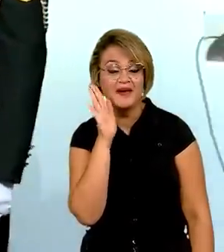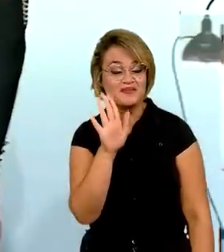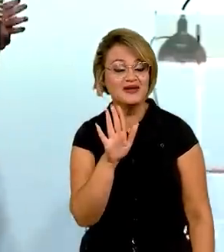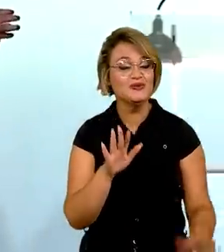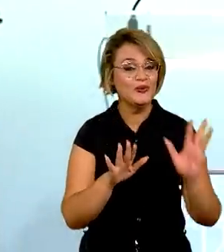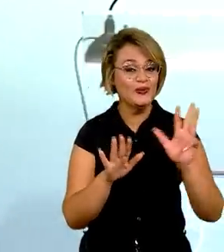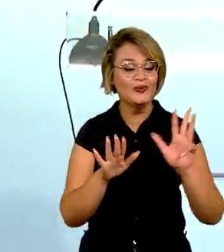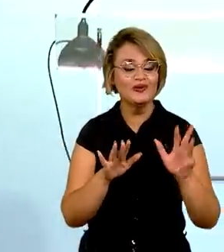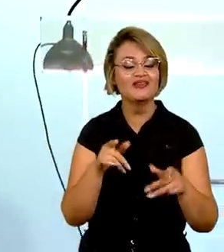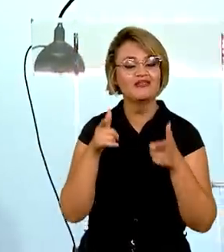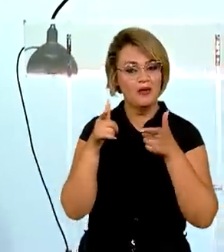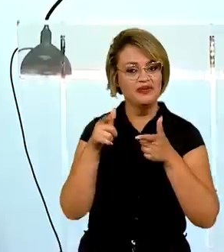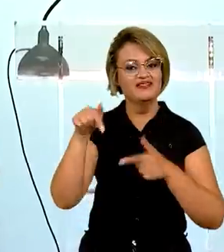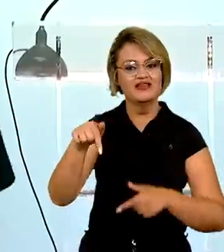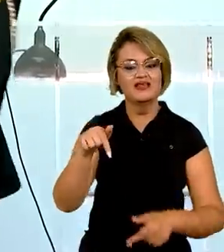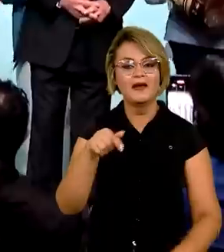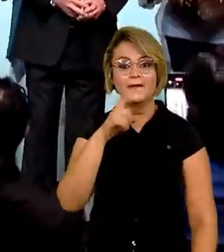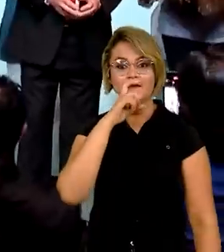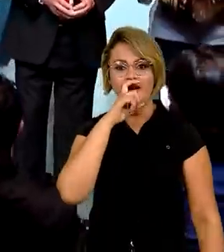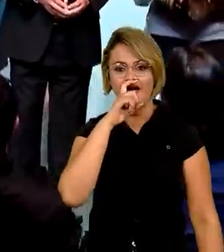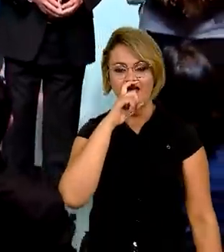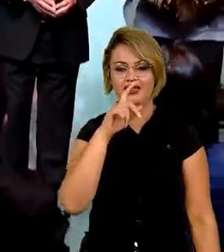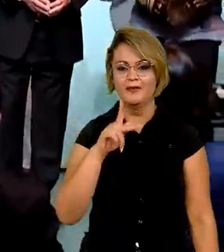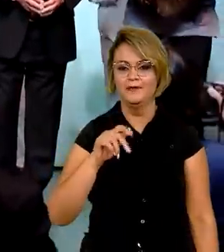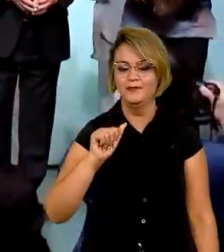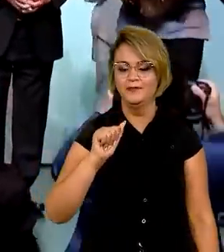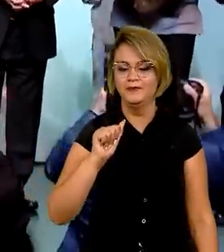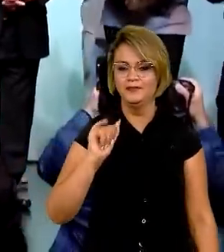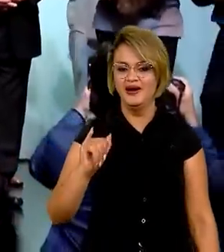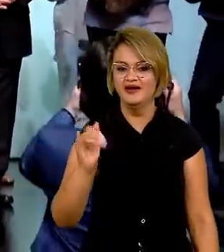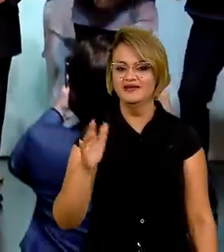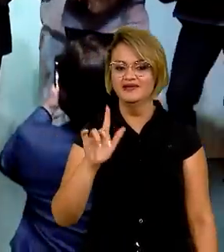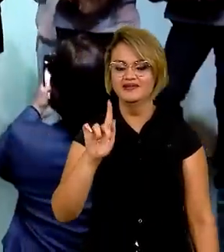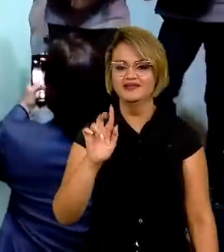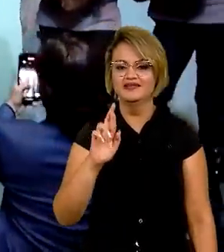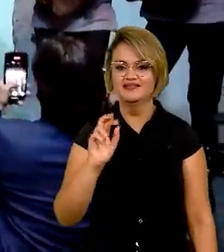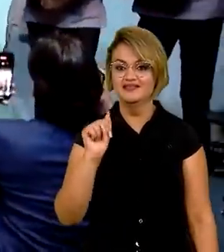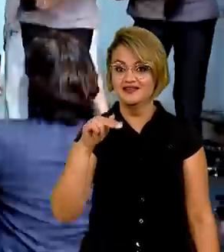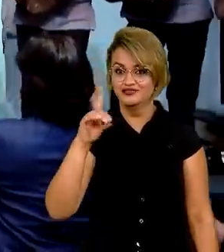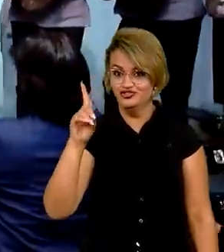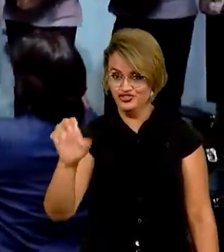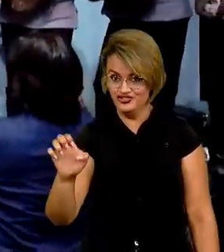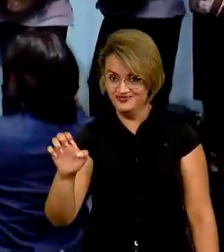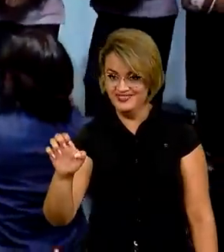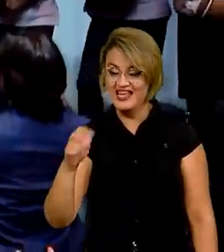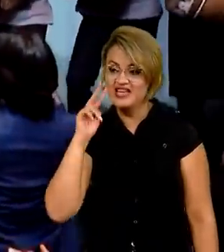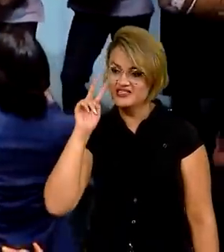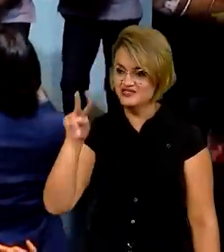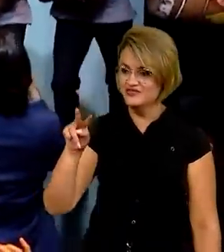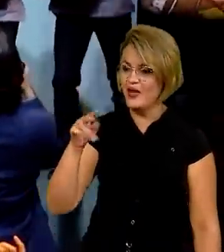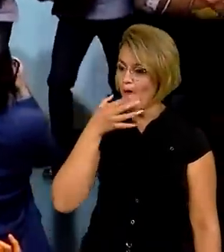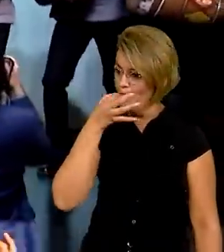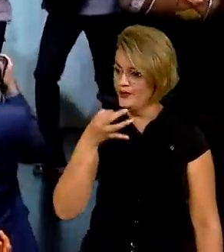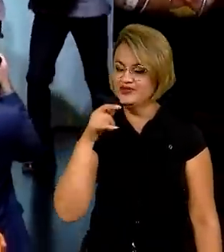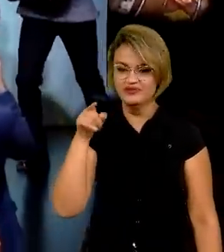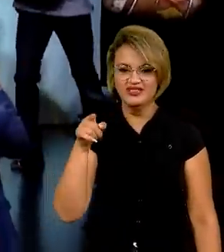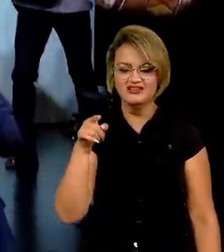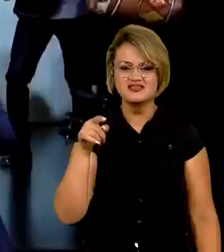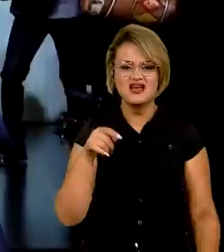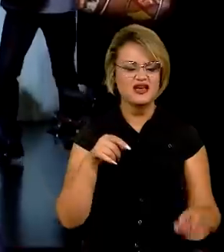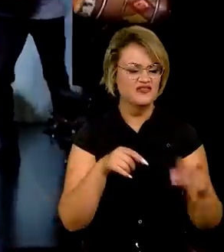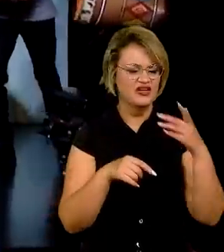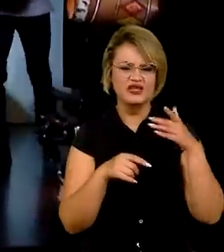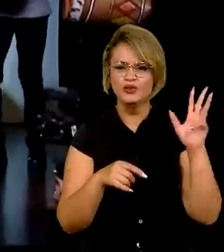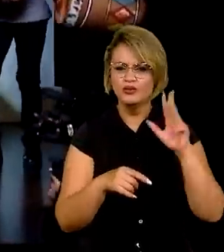tem um apelido em Angola, pai grande. Para os mais pobres, que são a linda de maioria, o posicionamento crítico dele contra a desigualdade